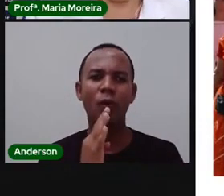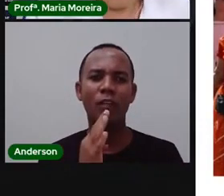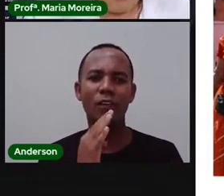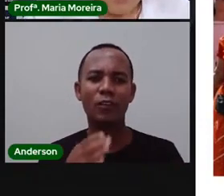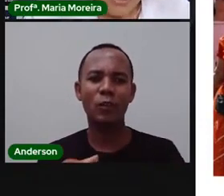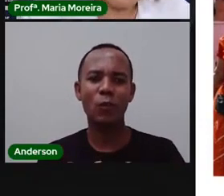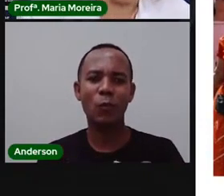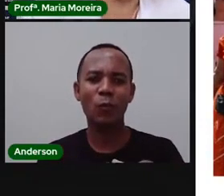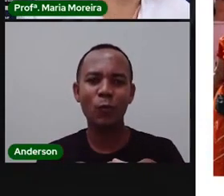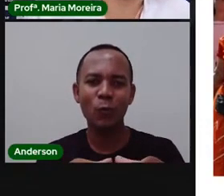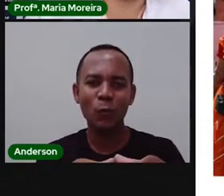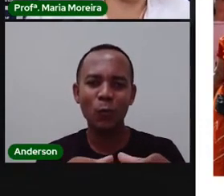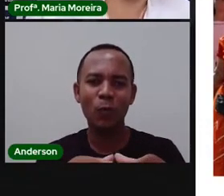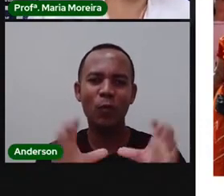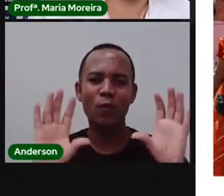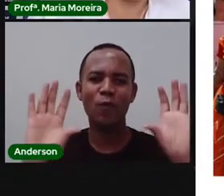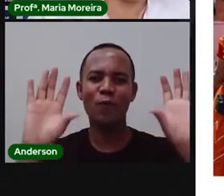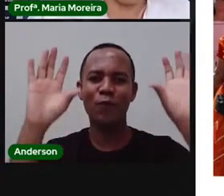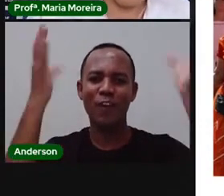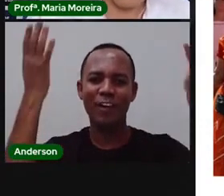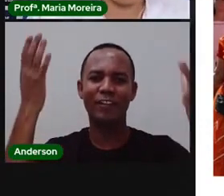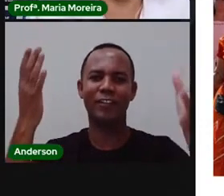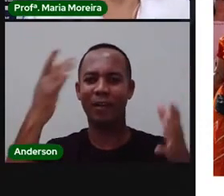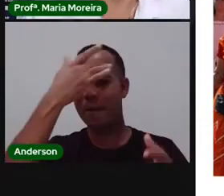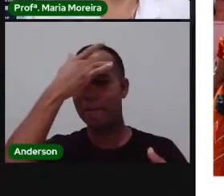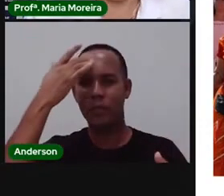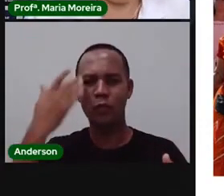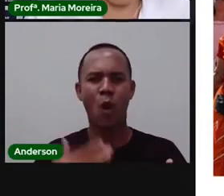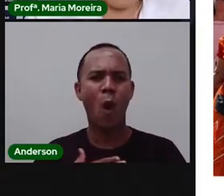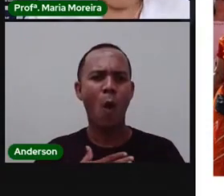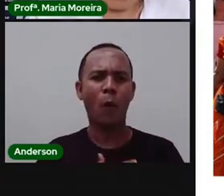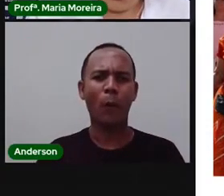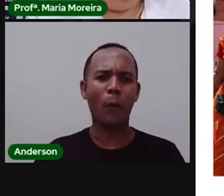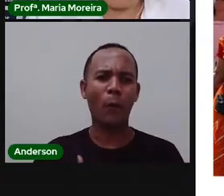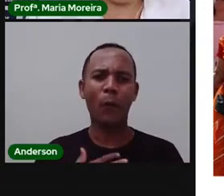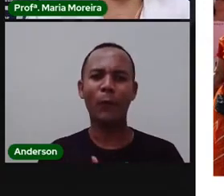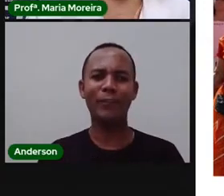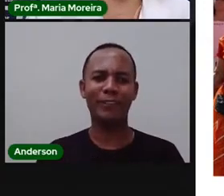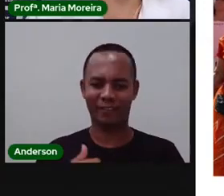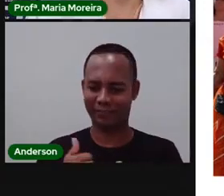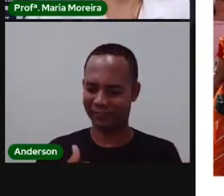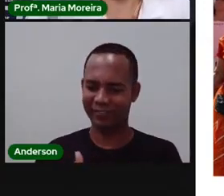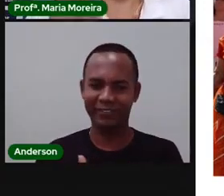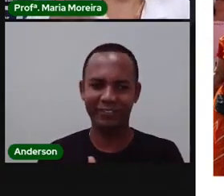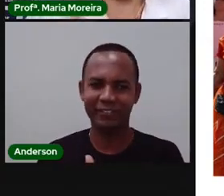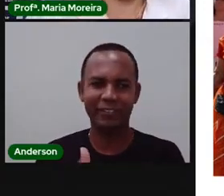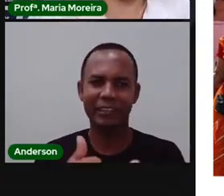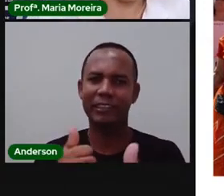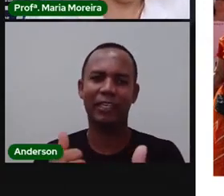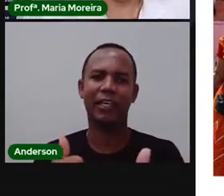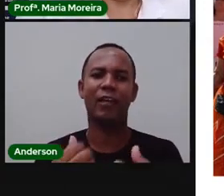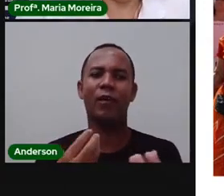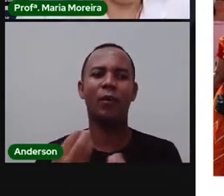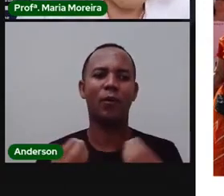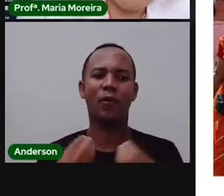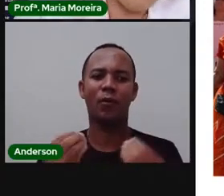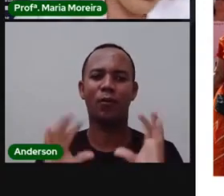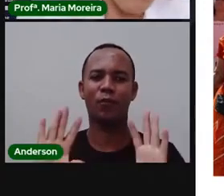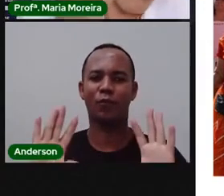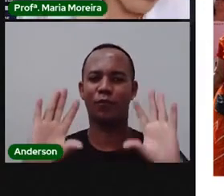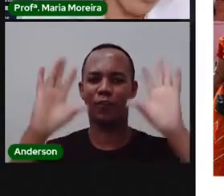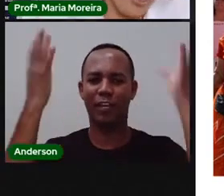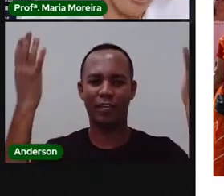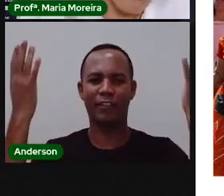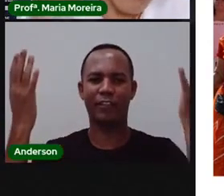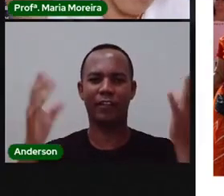Anunciador. É uma festa que a pró gosta bastante, já participou. É uma festa de...